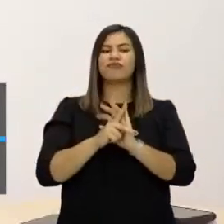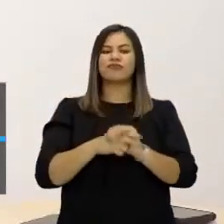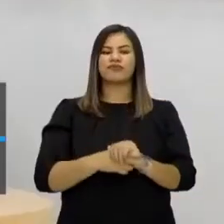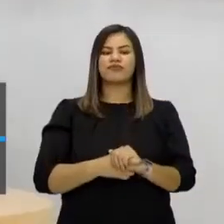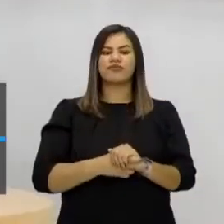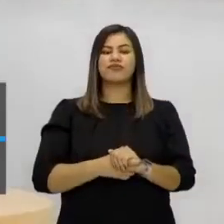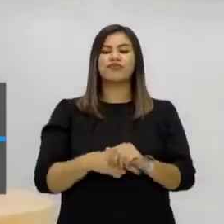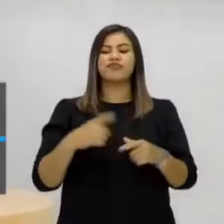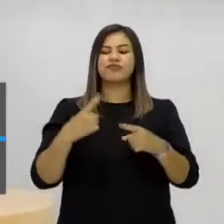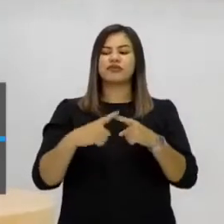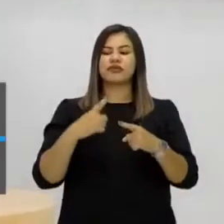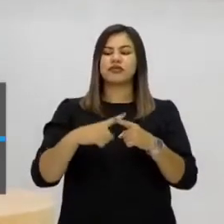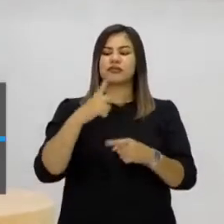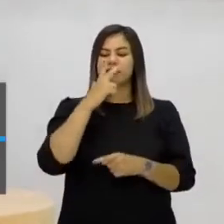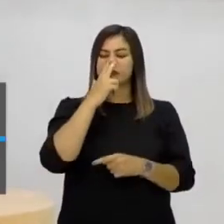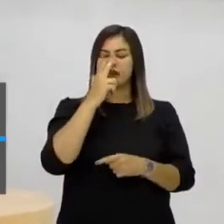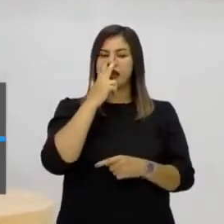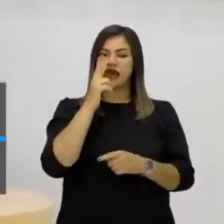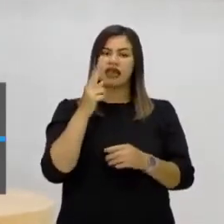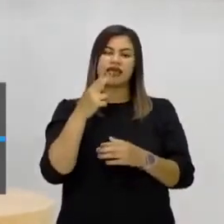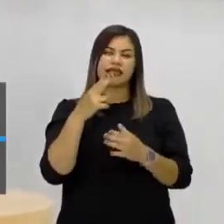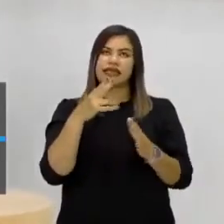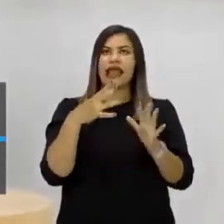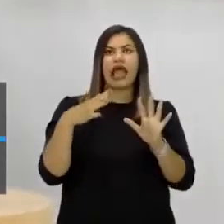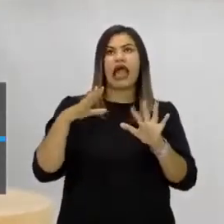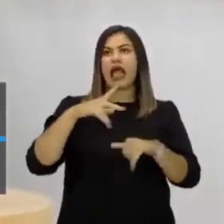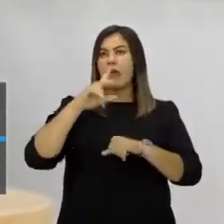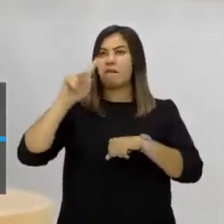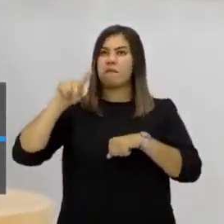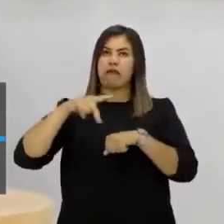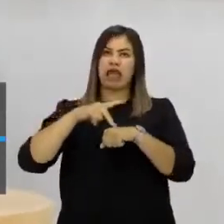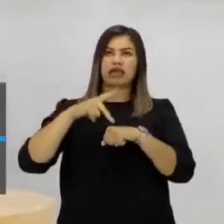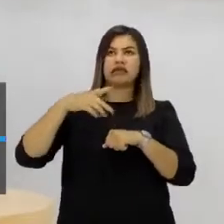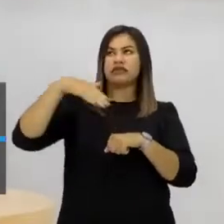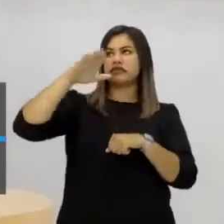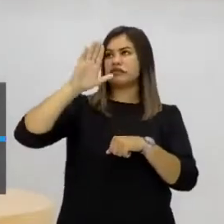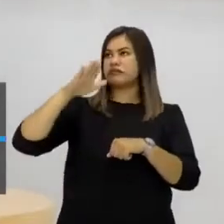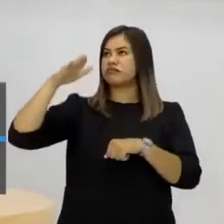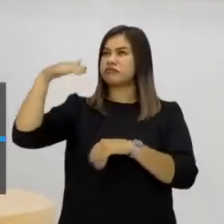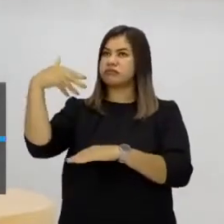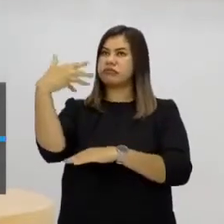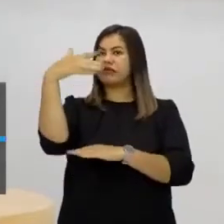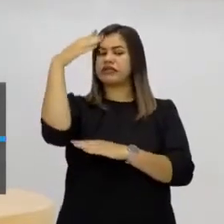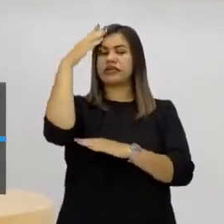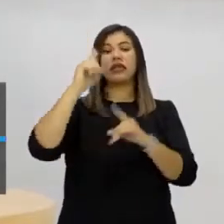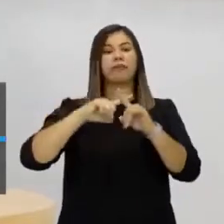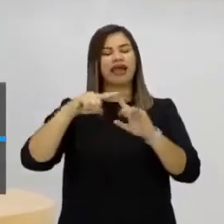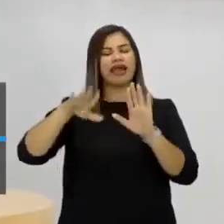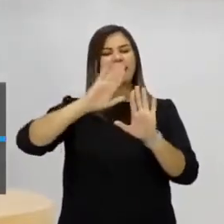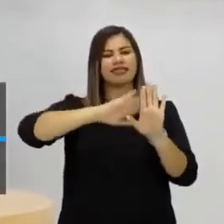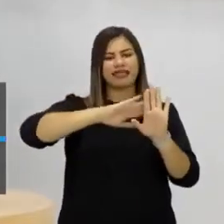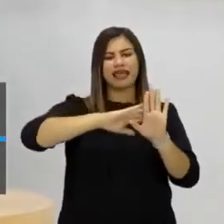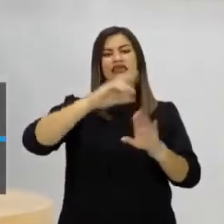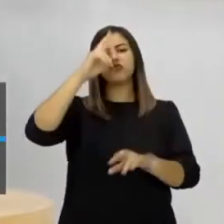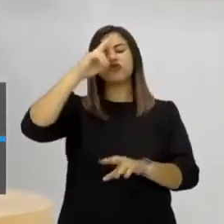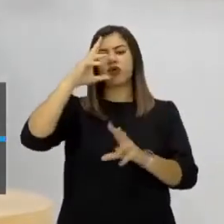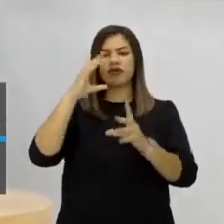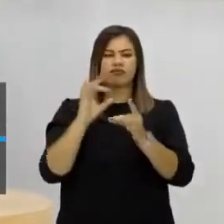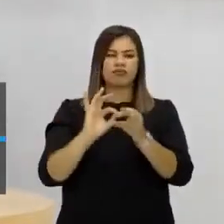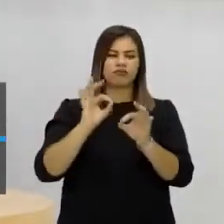É, porque parece que faz uma pintura da bandeira, mas tem história por trás disso. Está lá, simbolismo